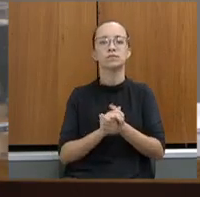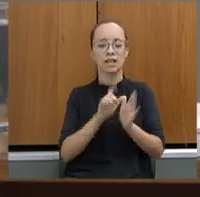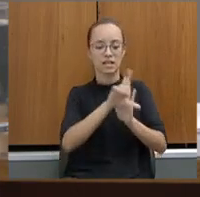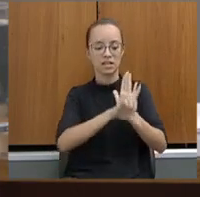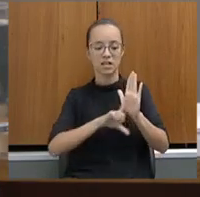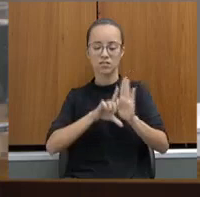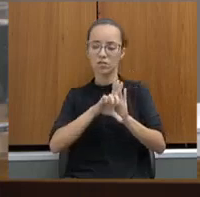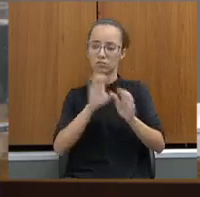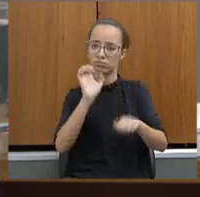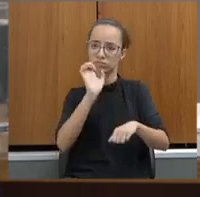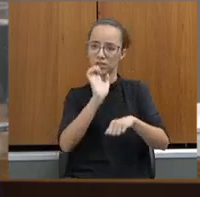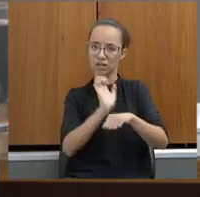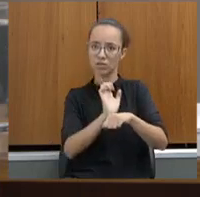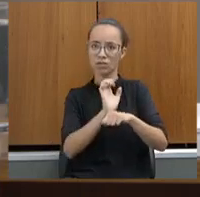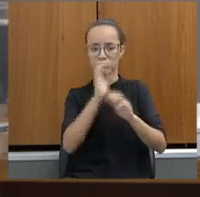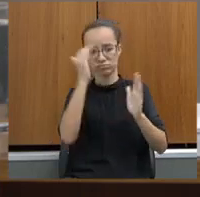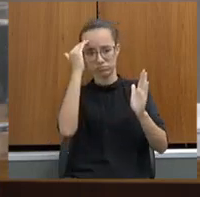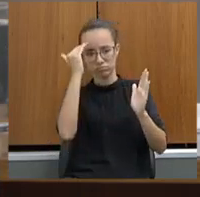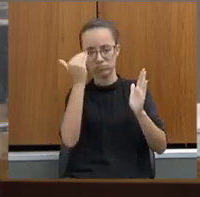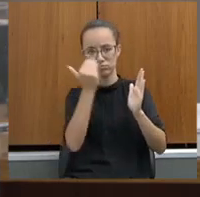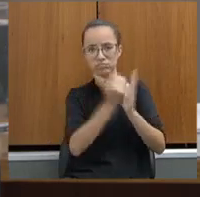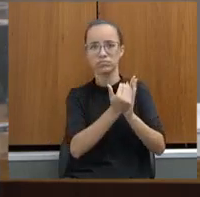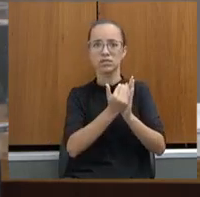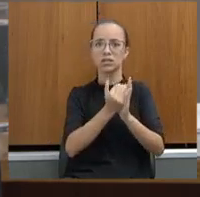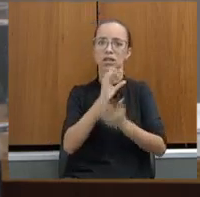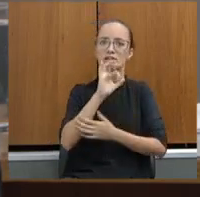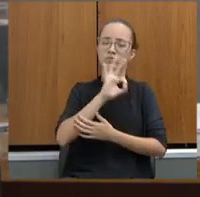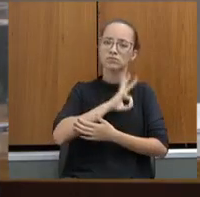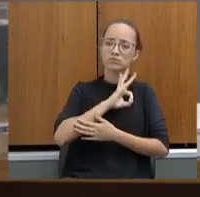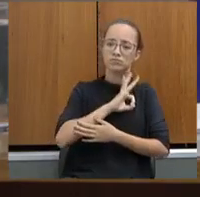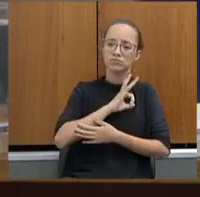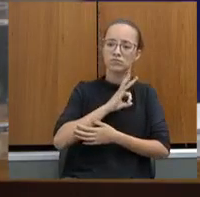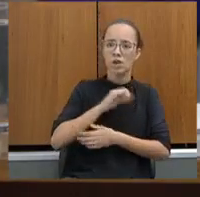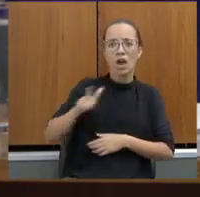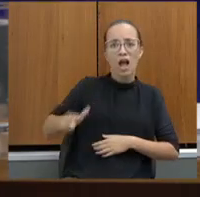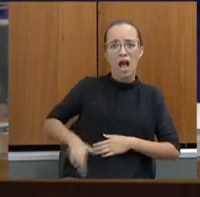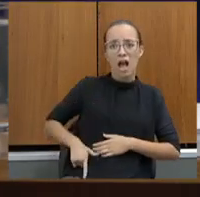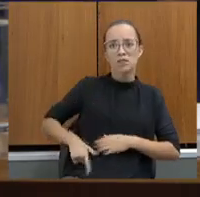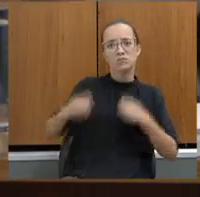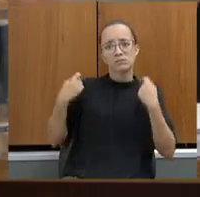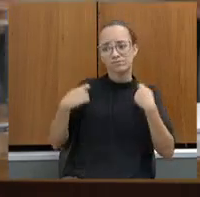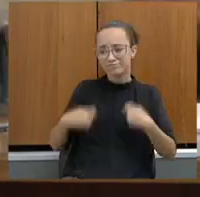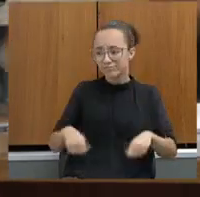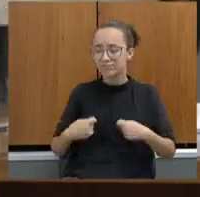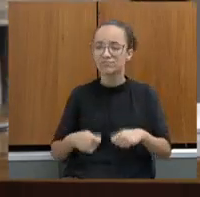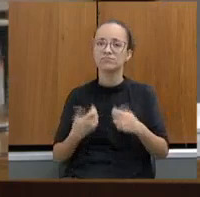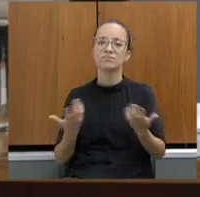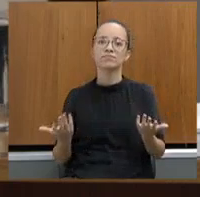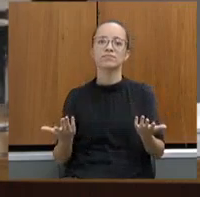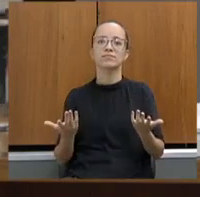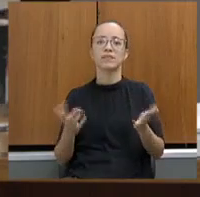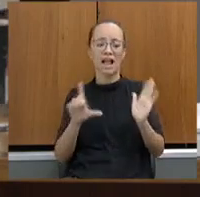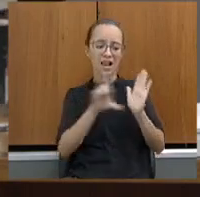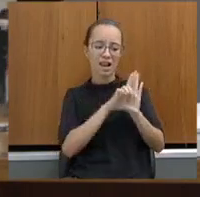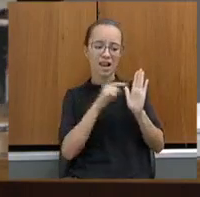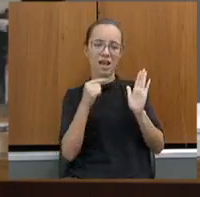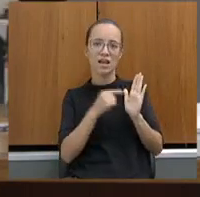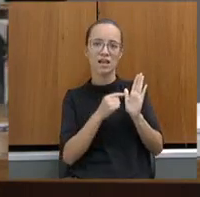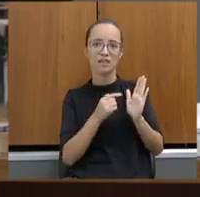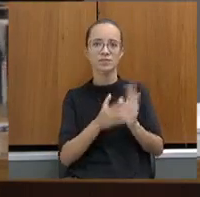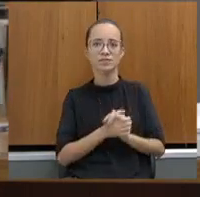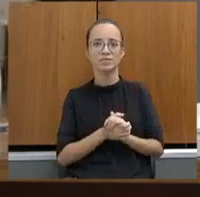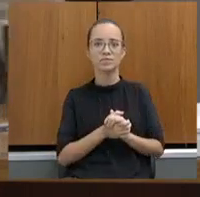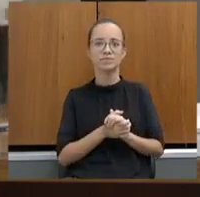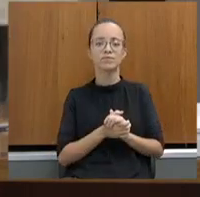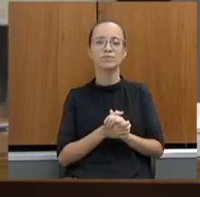estadual que permite que o agente do sócio-educativo tenha porte de arma. Não sou eu que determinei isso, foi a lei. Eu fui o relator da matéria, eu